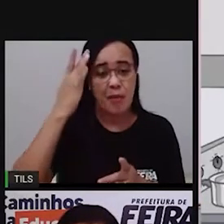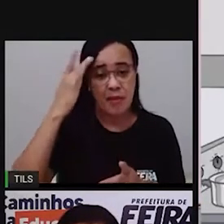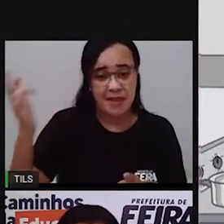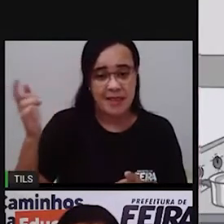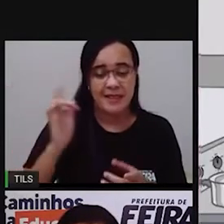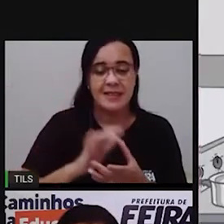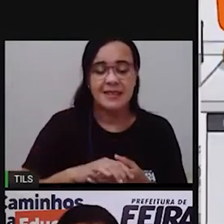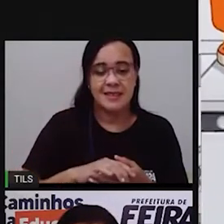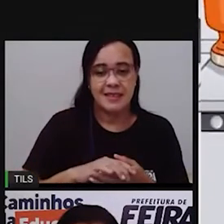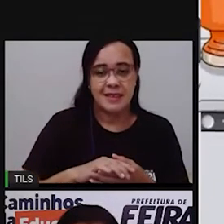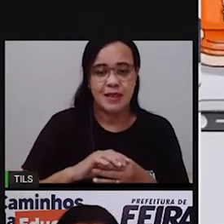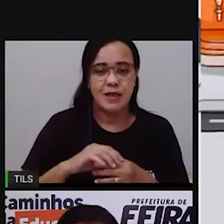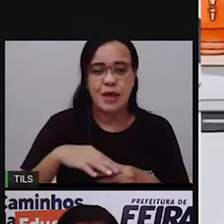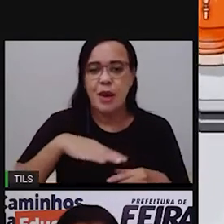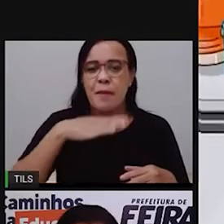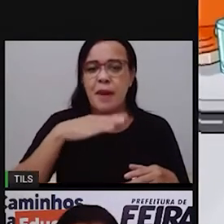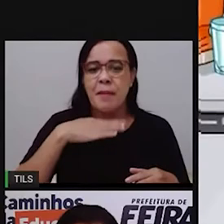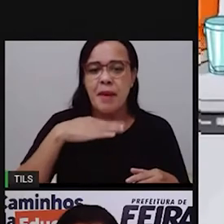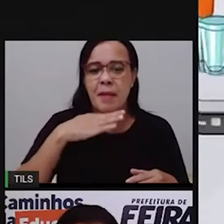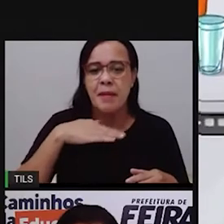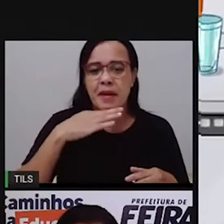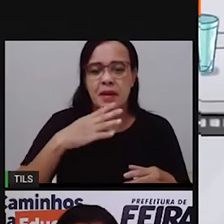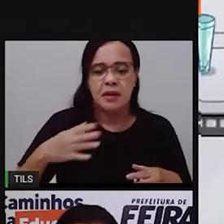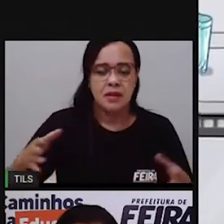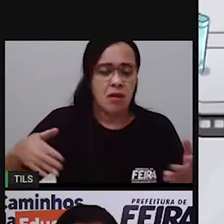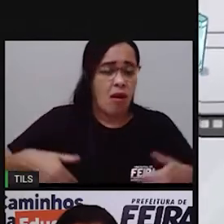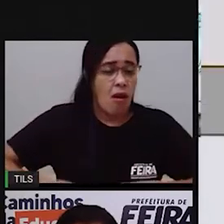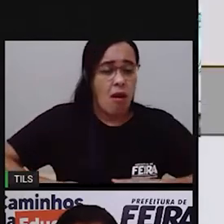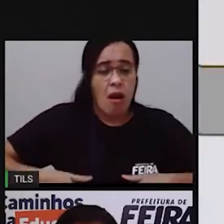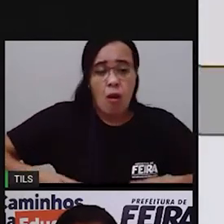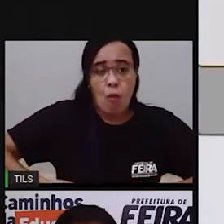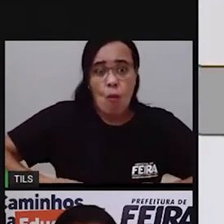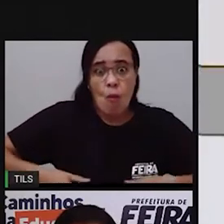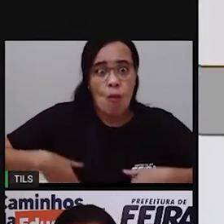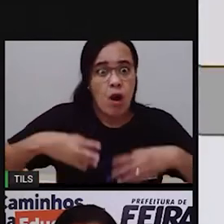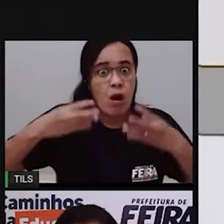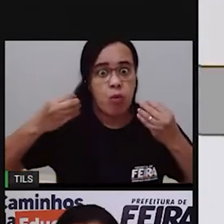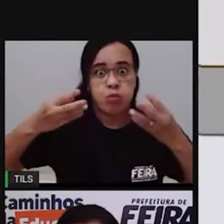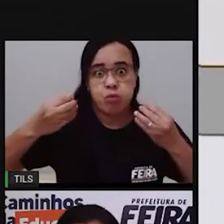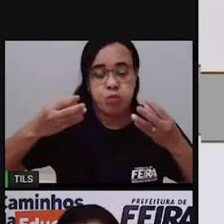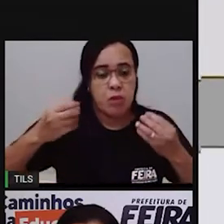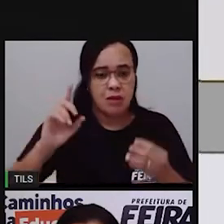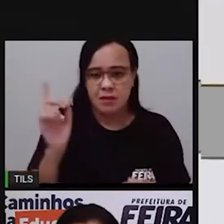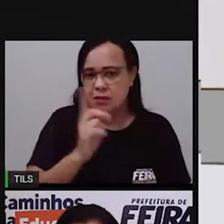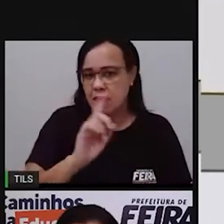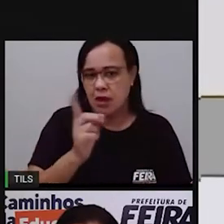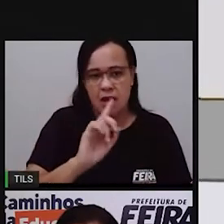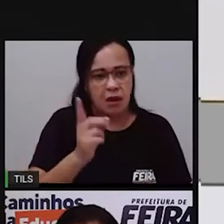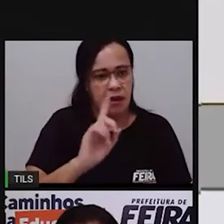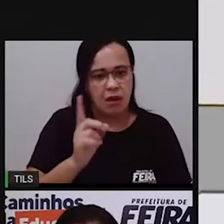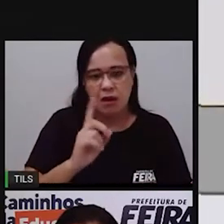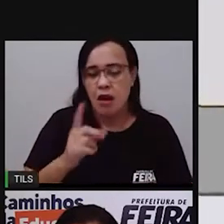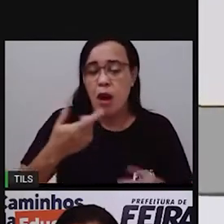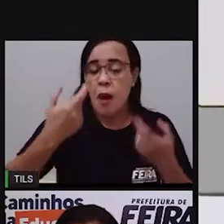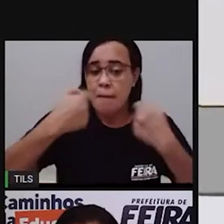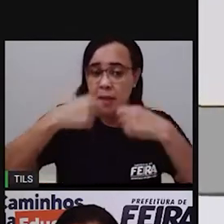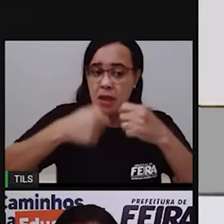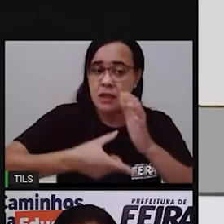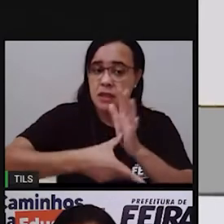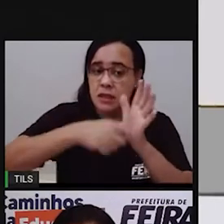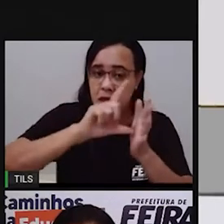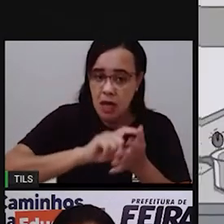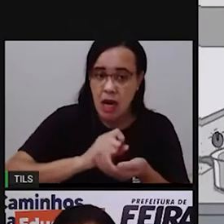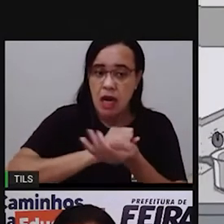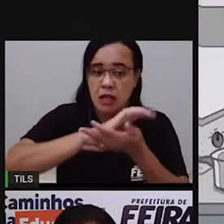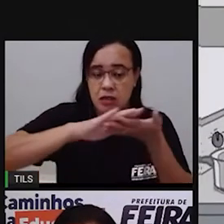Oi, mamãe! Nossa, estou com uma fome! Não, não, não, mocinha! Você precisa lavar as mãos antes das